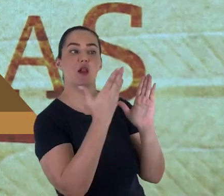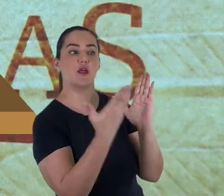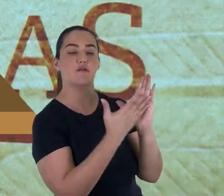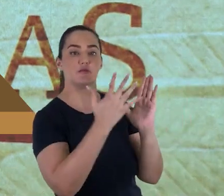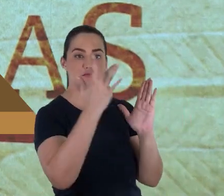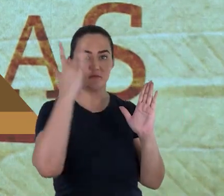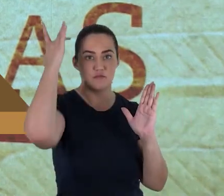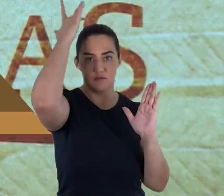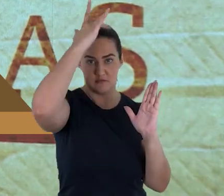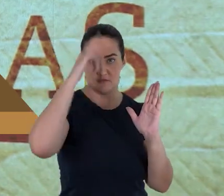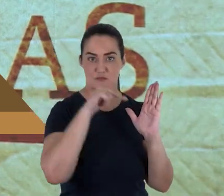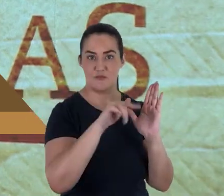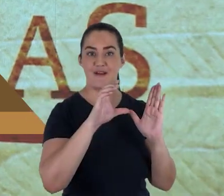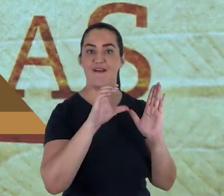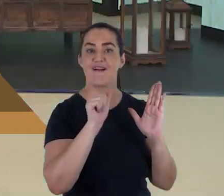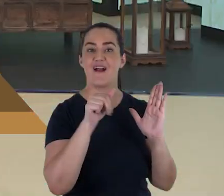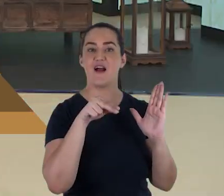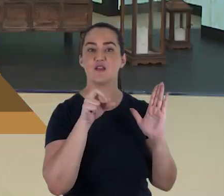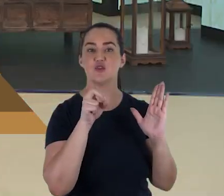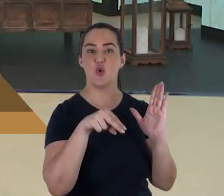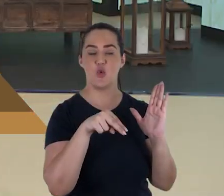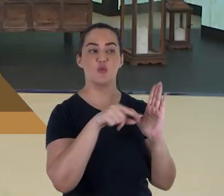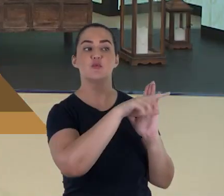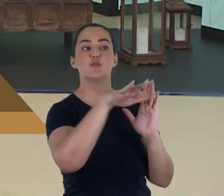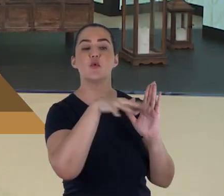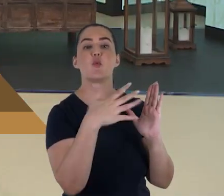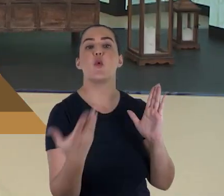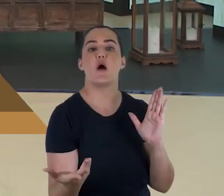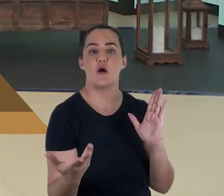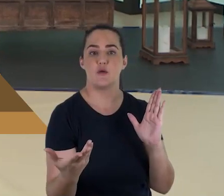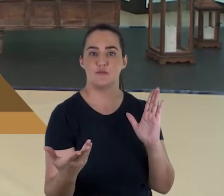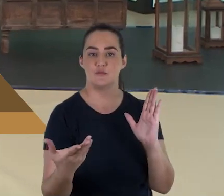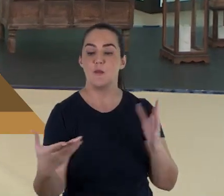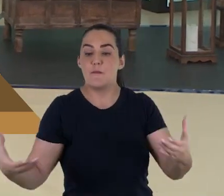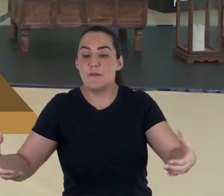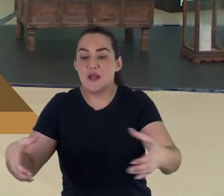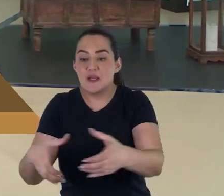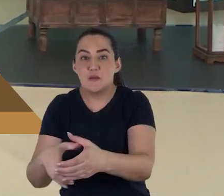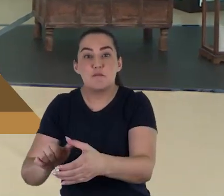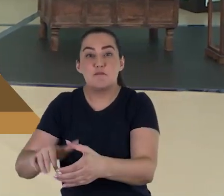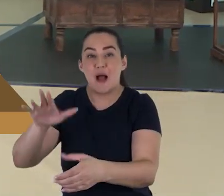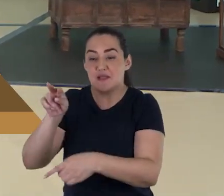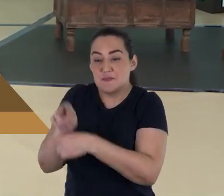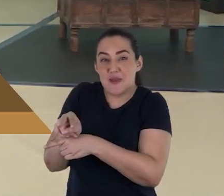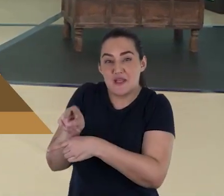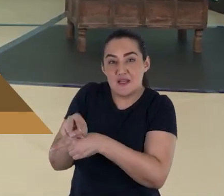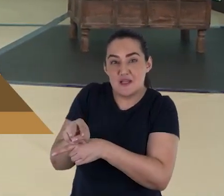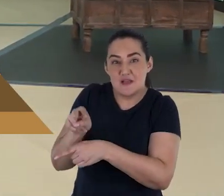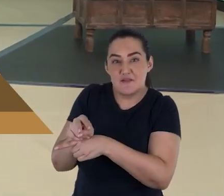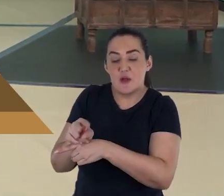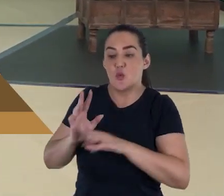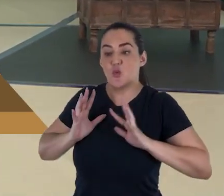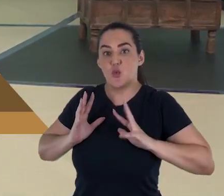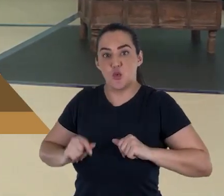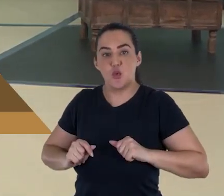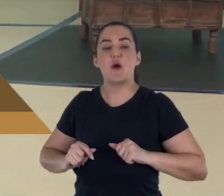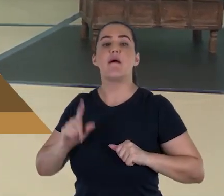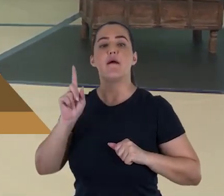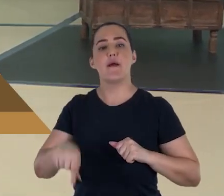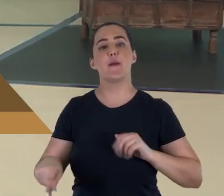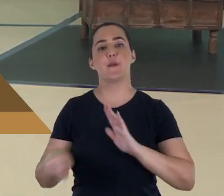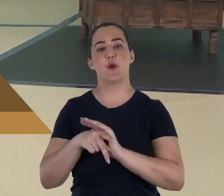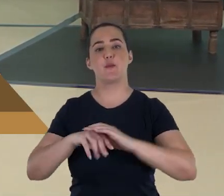livros canônicos da Bíblia. O pergaminho mais extensamente preservado do livro de Daniel, encontrado ali nas grutas de Qumran,